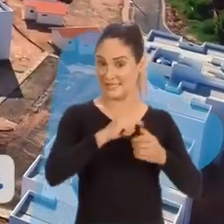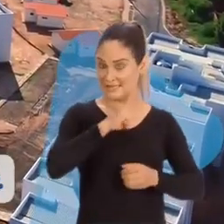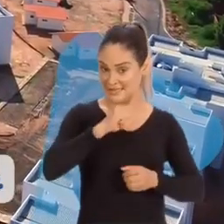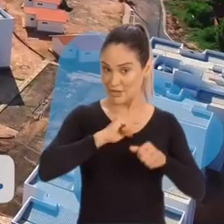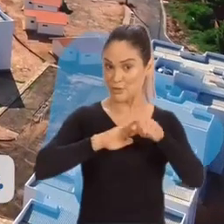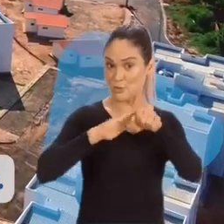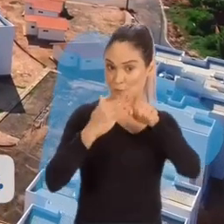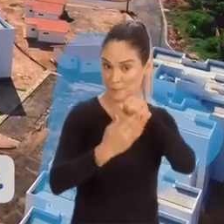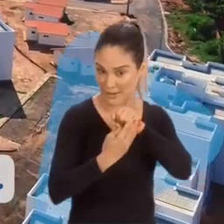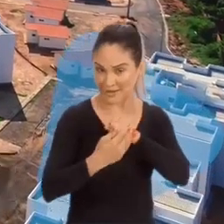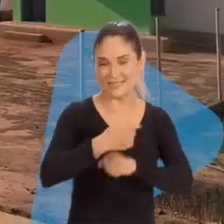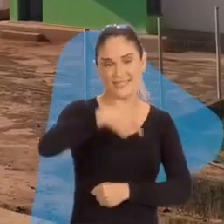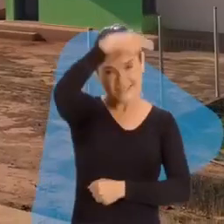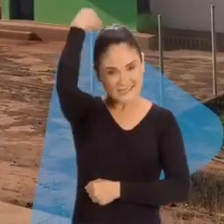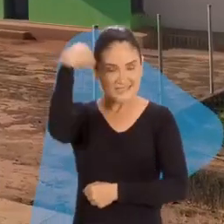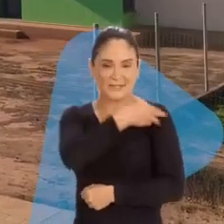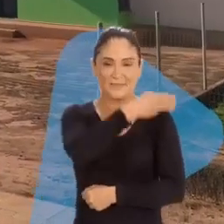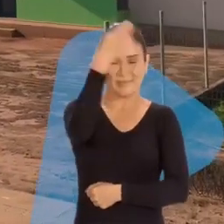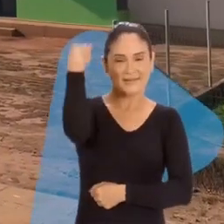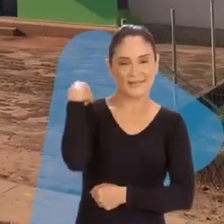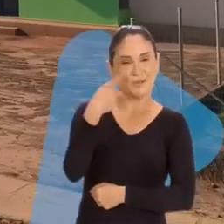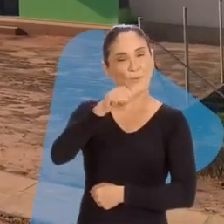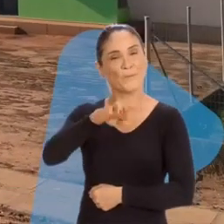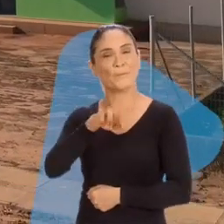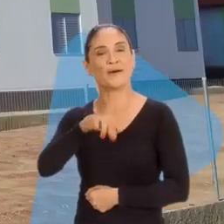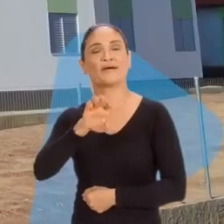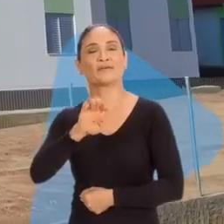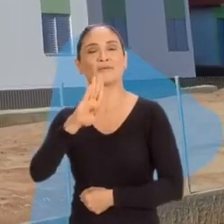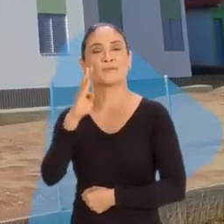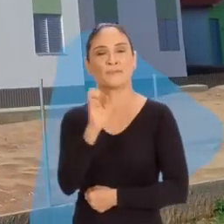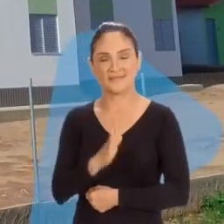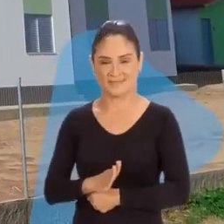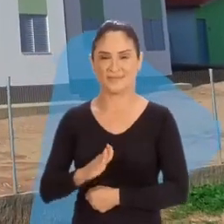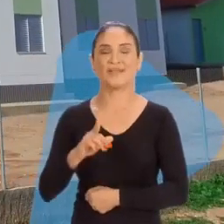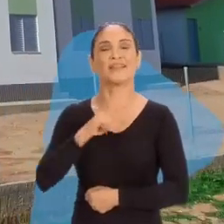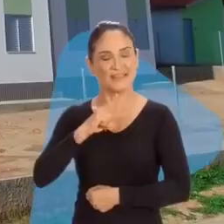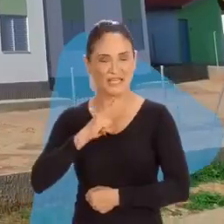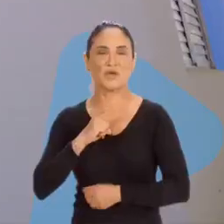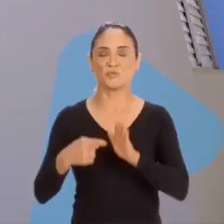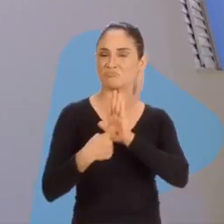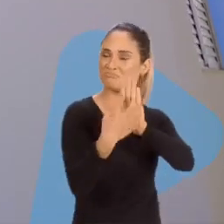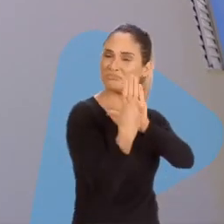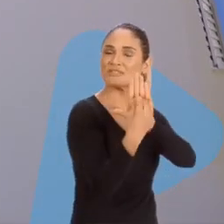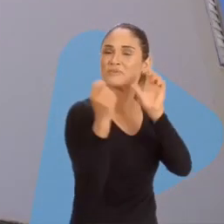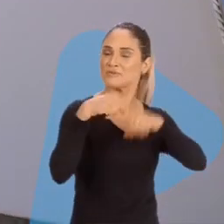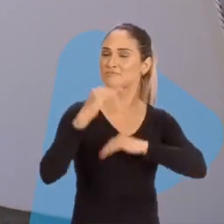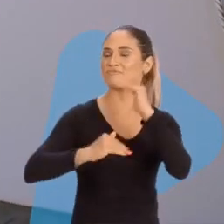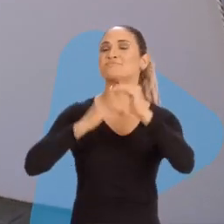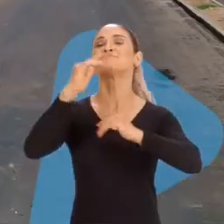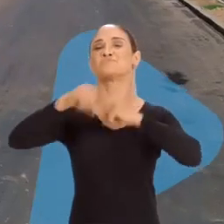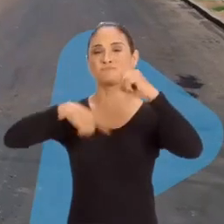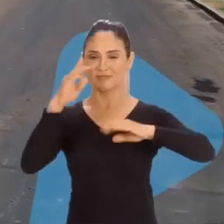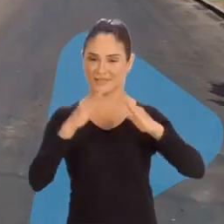Parque Brasil, Zona Norte de Teresina. Um bom exemplo de como é possível avançar na qualidade da moradia. Um novo lar para mais de